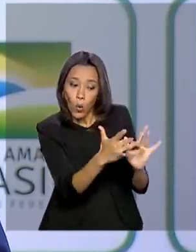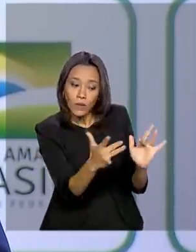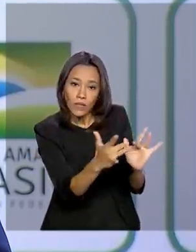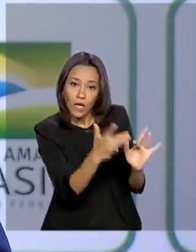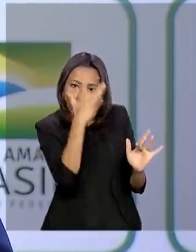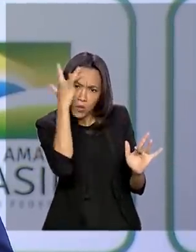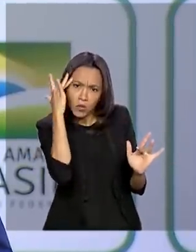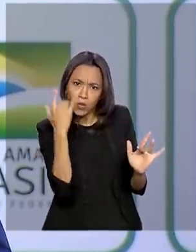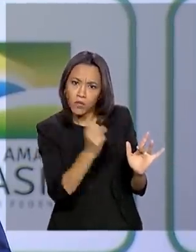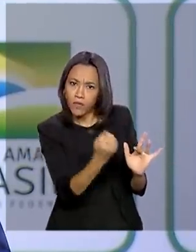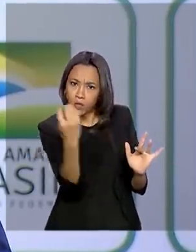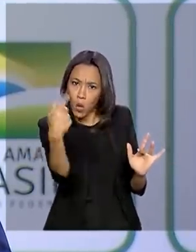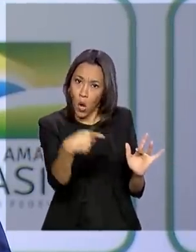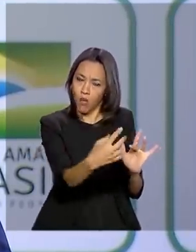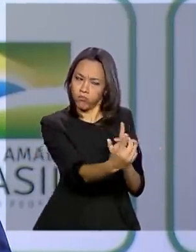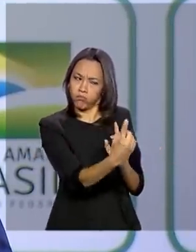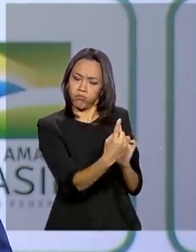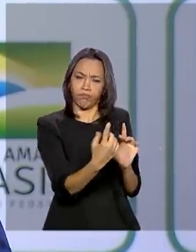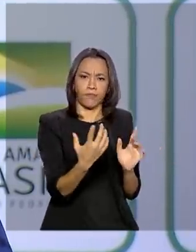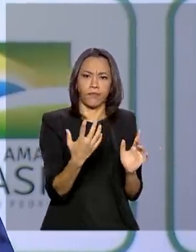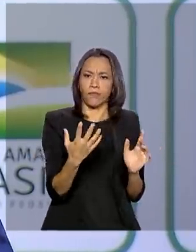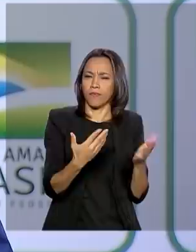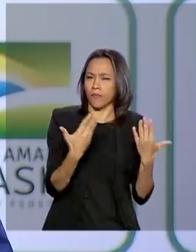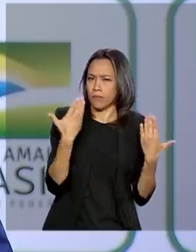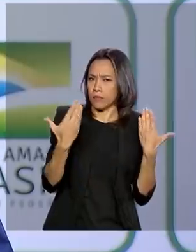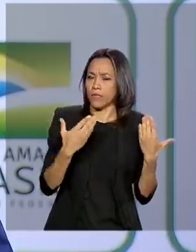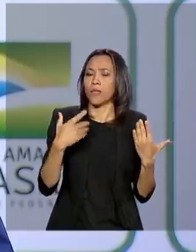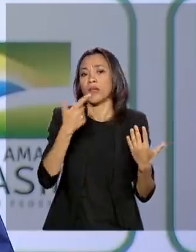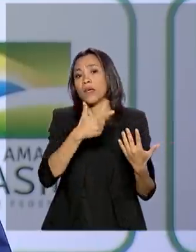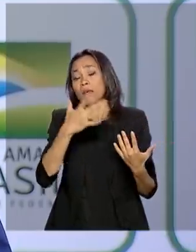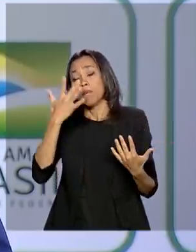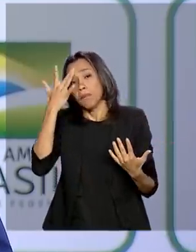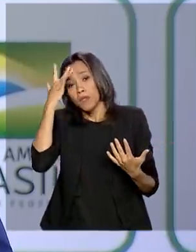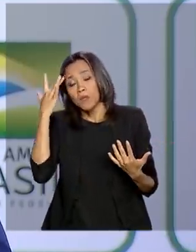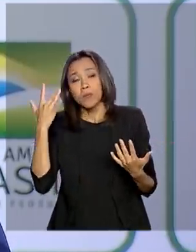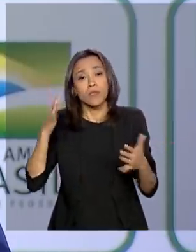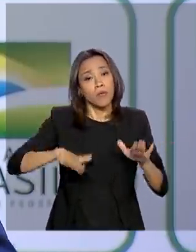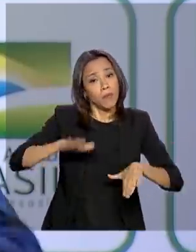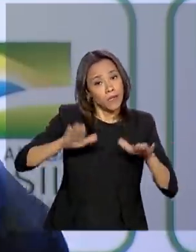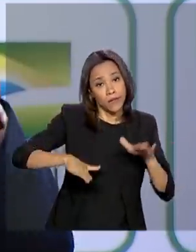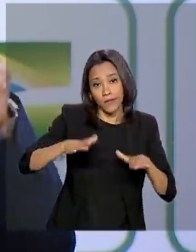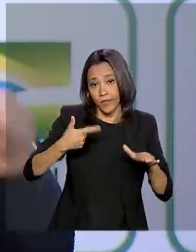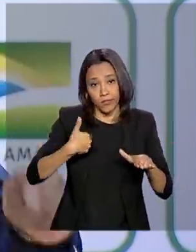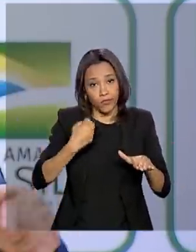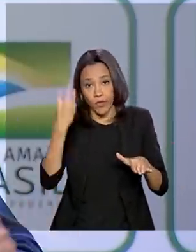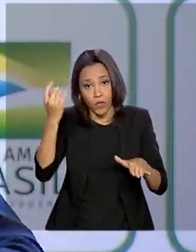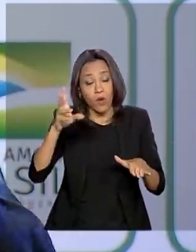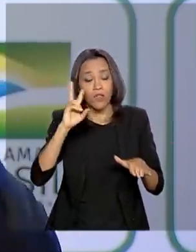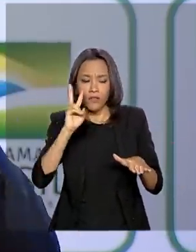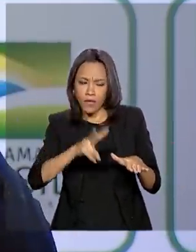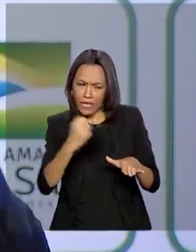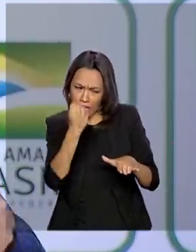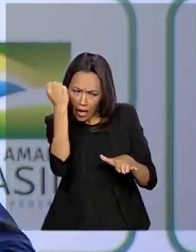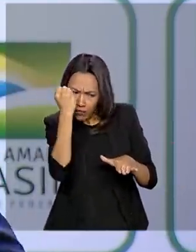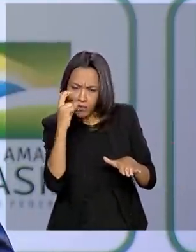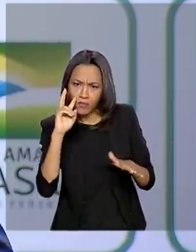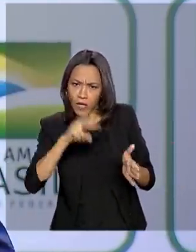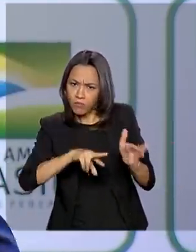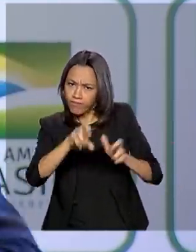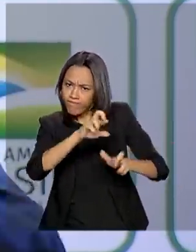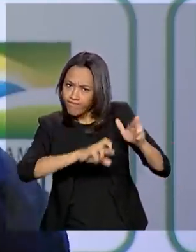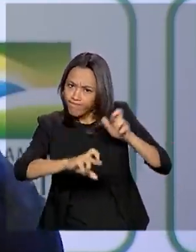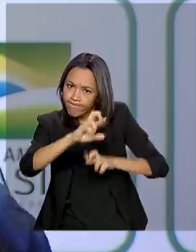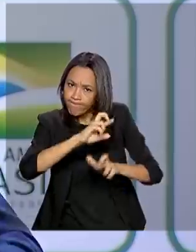sendo investigado. Os casos graves, independente de ter viagem, vão ser investigados. Os casos ambulatoriais, nas unidades